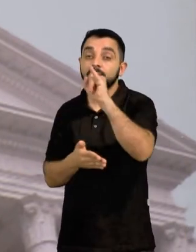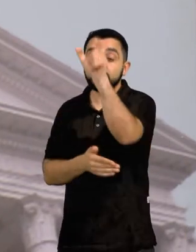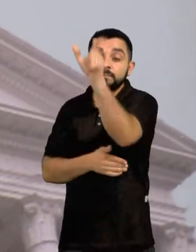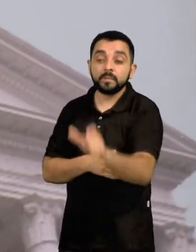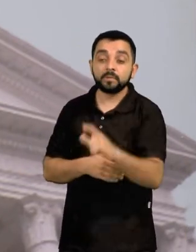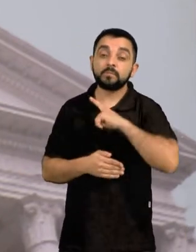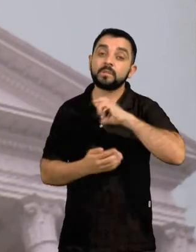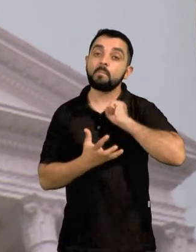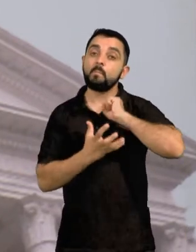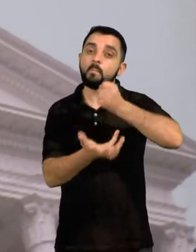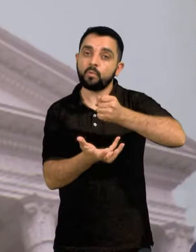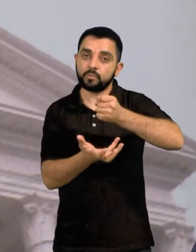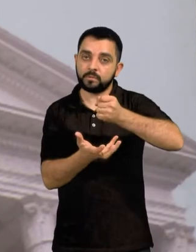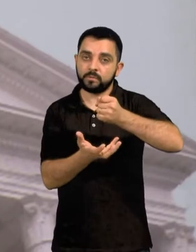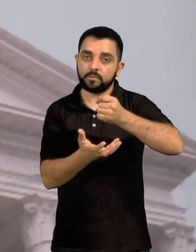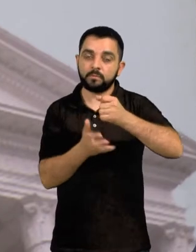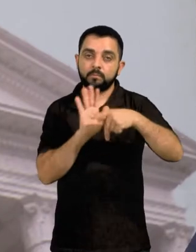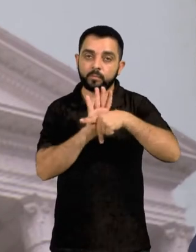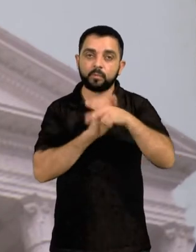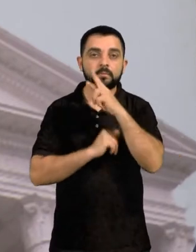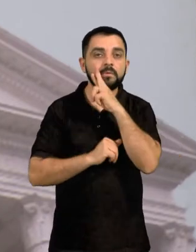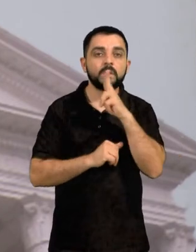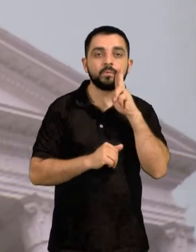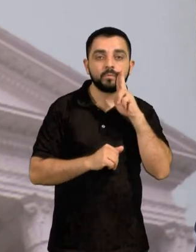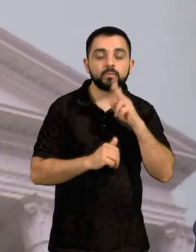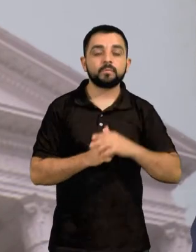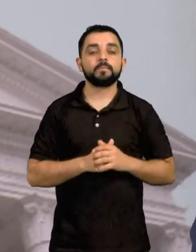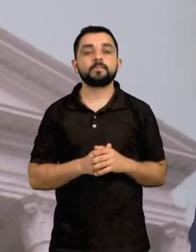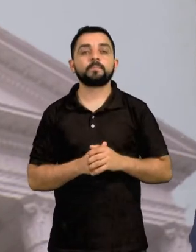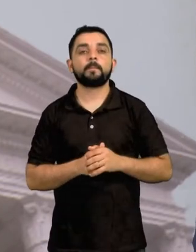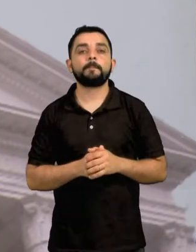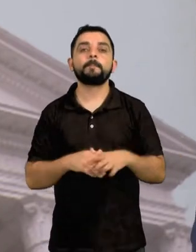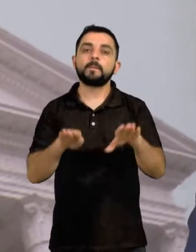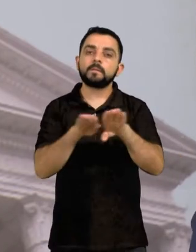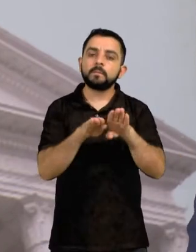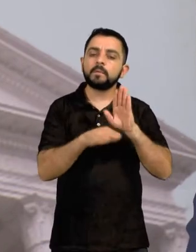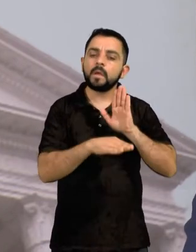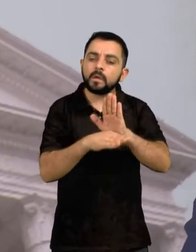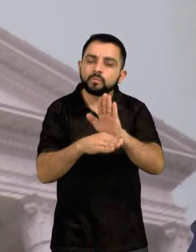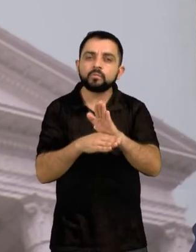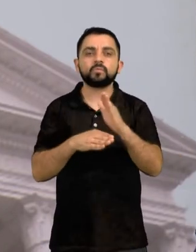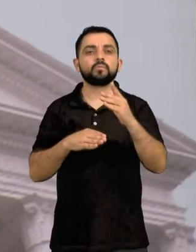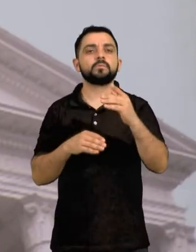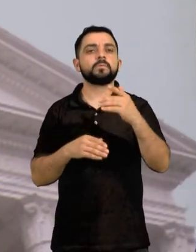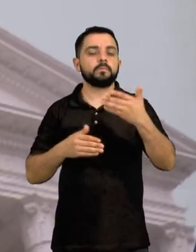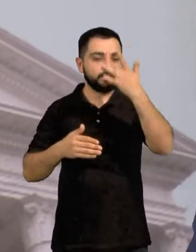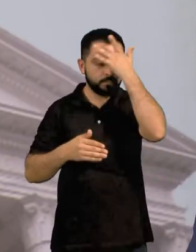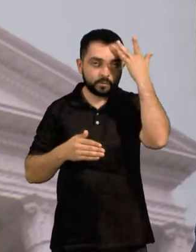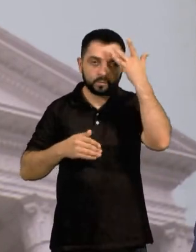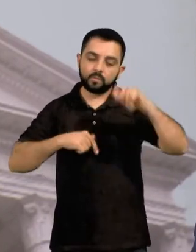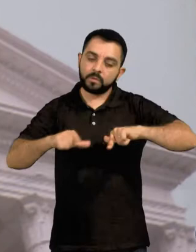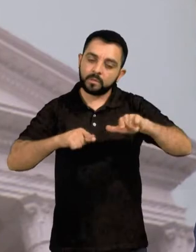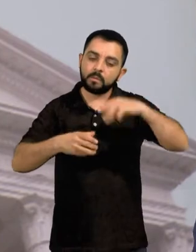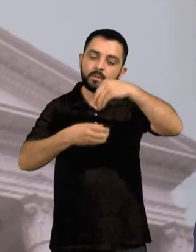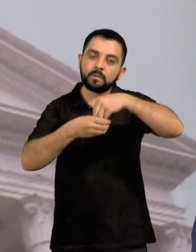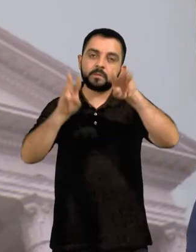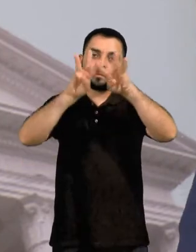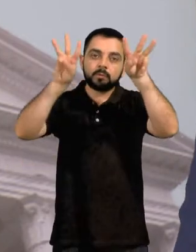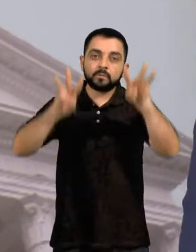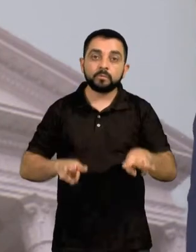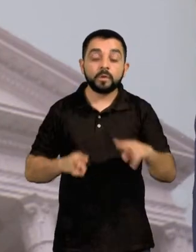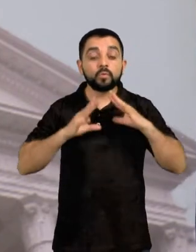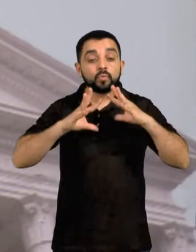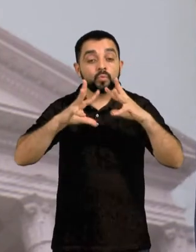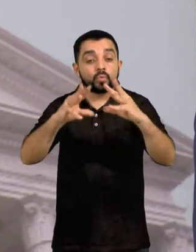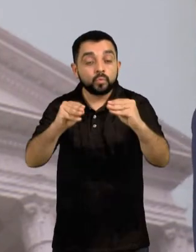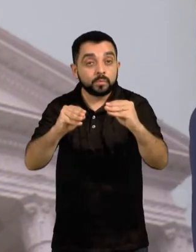vulnerabilidade. Em atenção a esses cuidados com os nossos trabalhadores, técnicos e docentes e estudantes, todos aqueles que tiverem